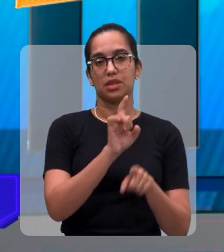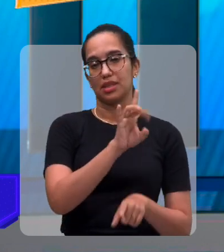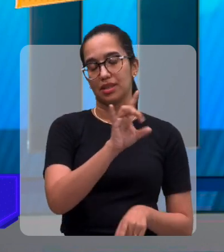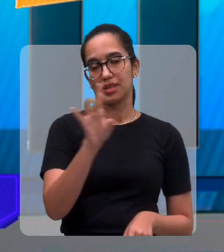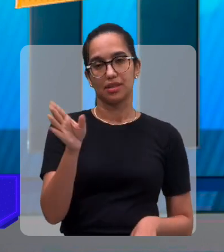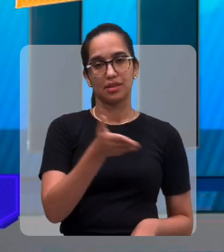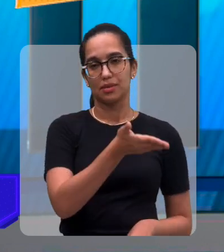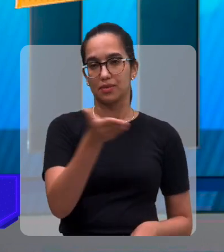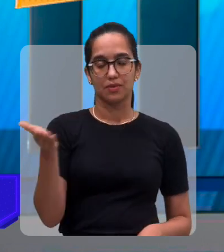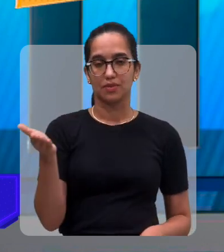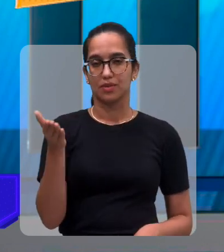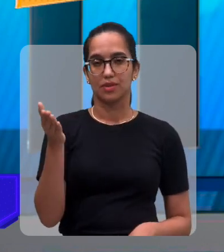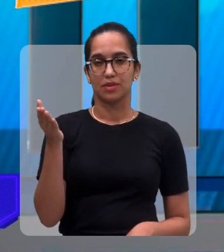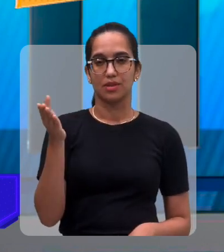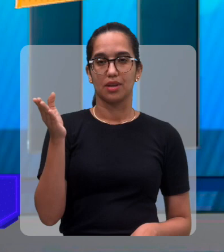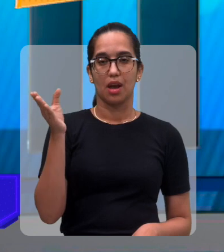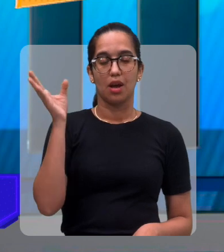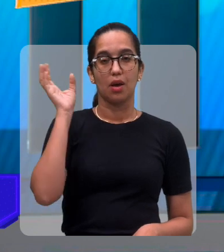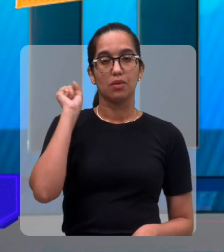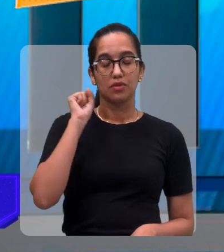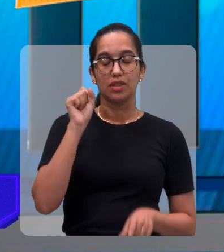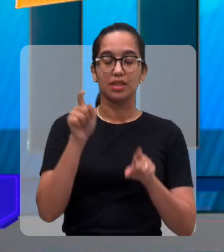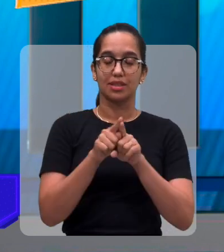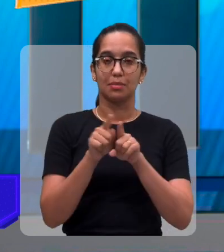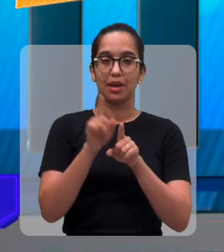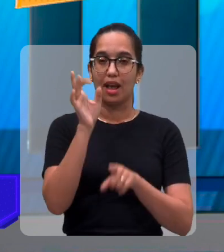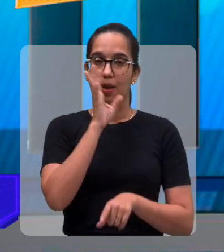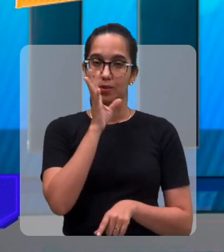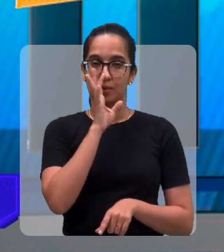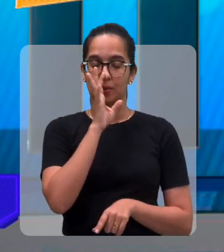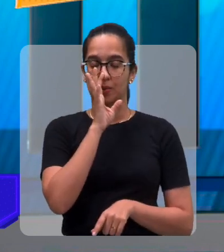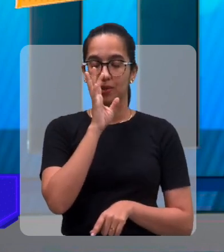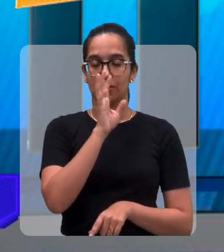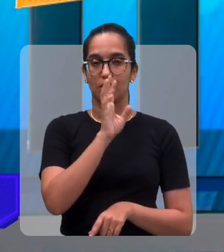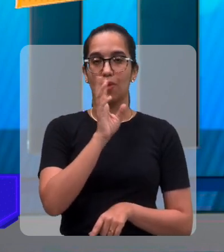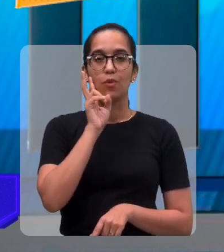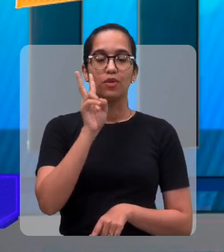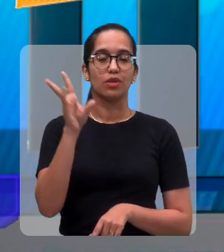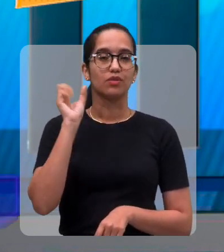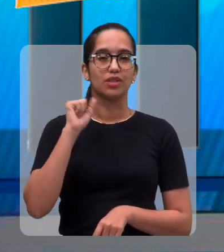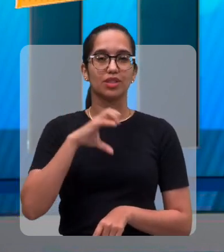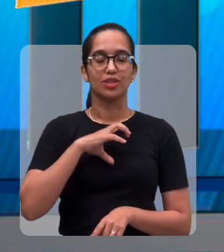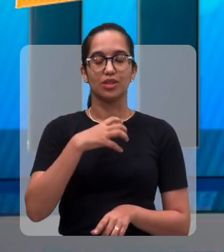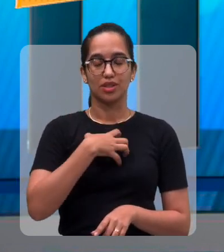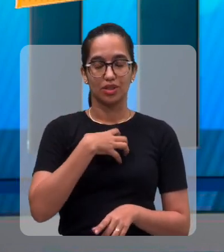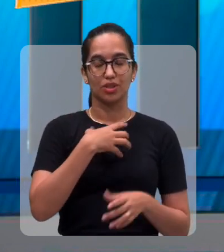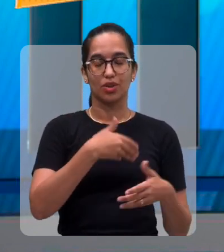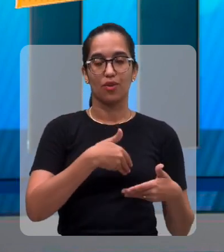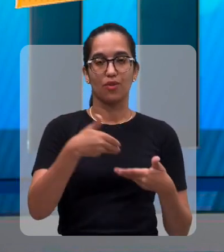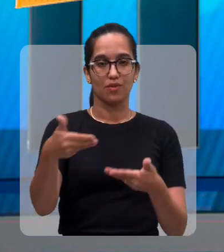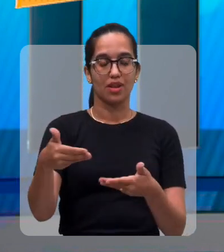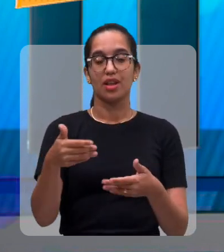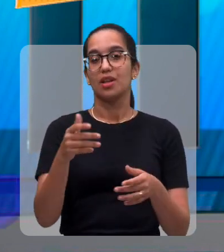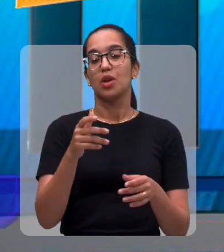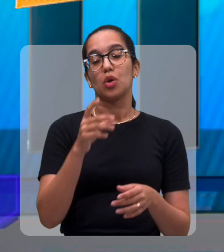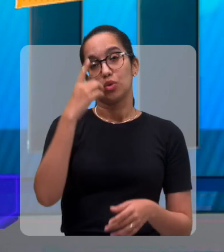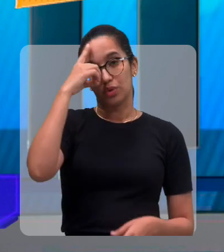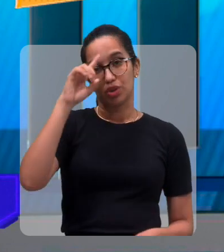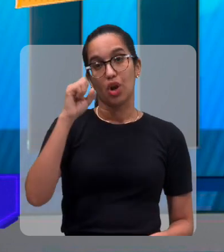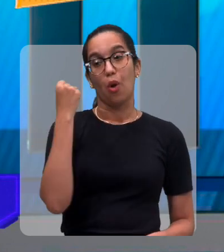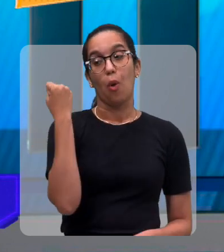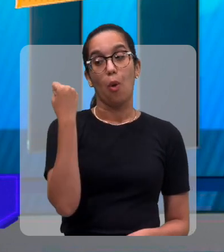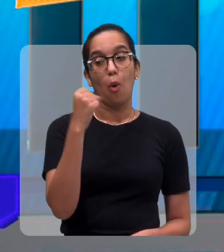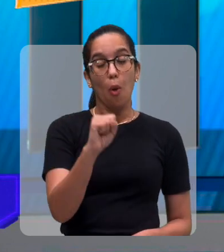vocês, cada um de vocês que estão ouvindo o programa, assistindo o programa, serão convidados para estar lá com a gente no dia 8 de